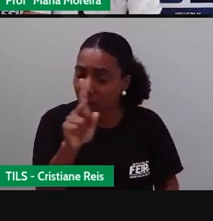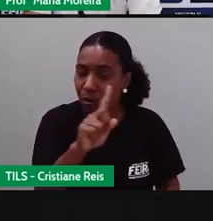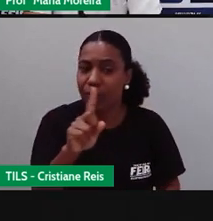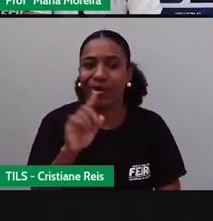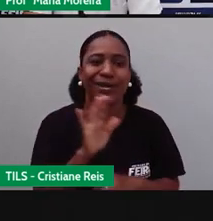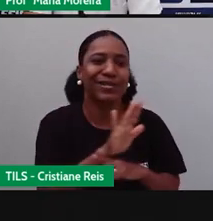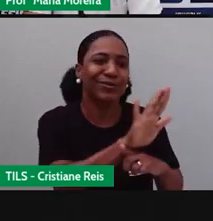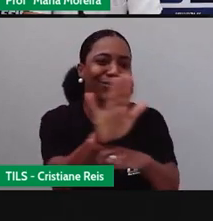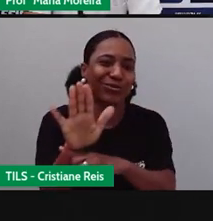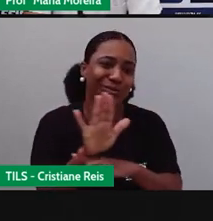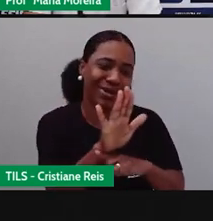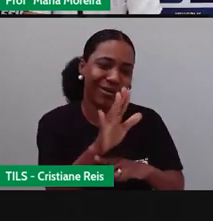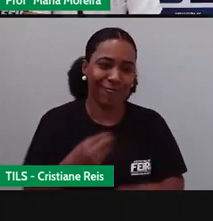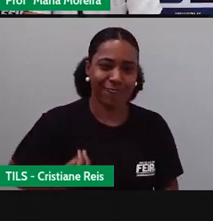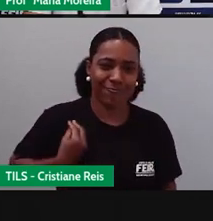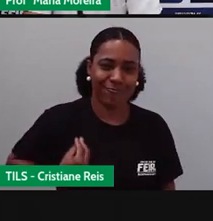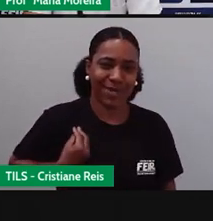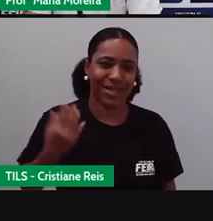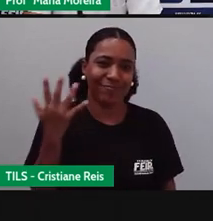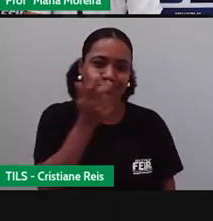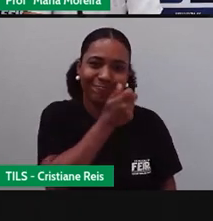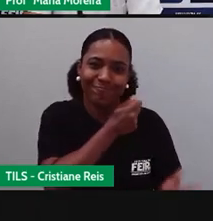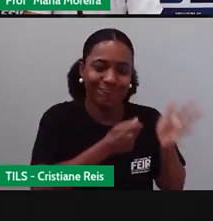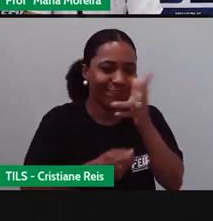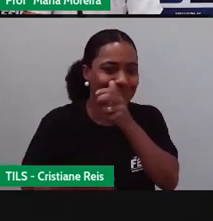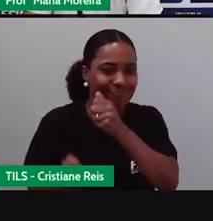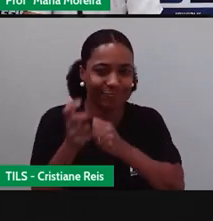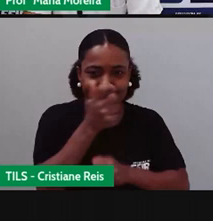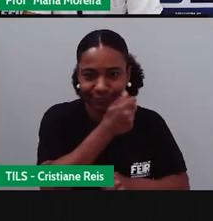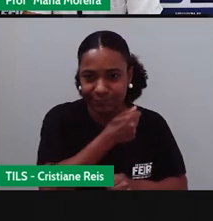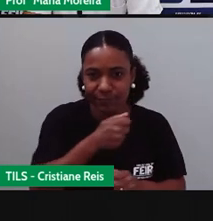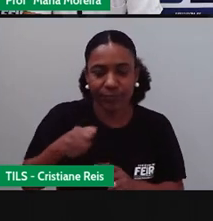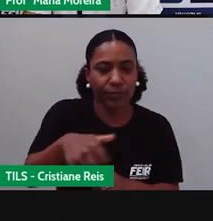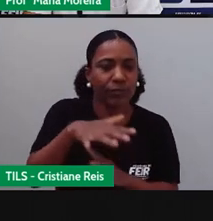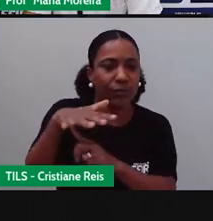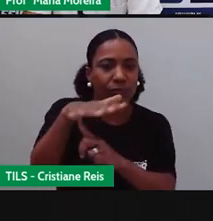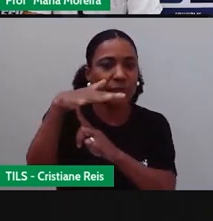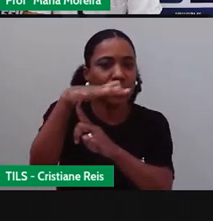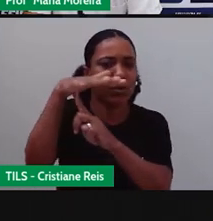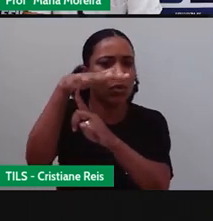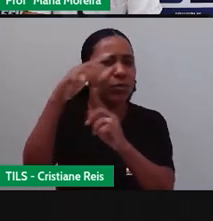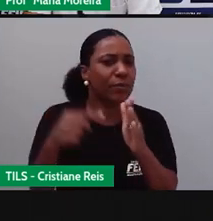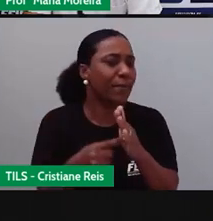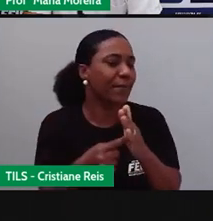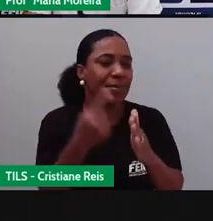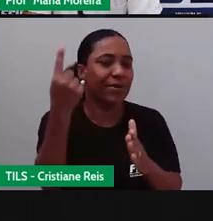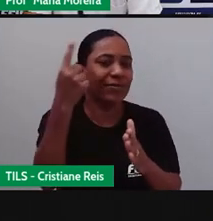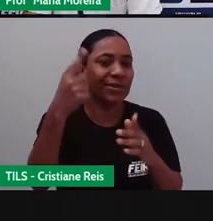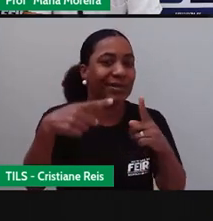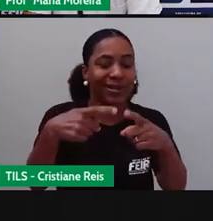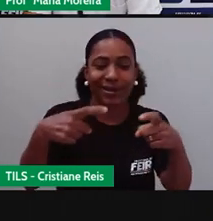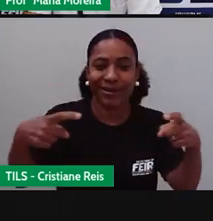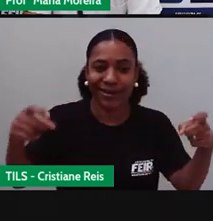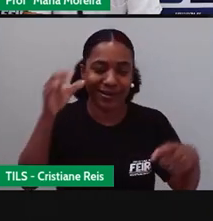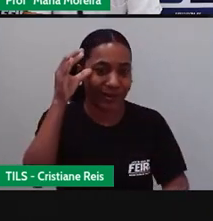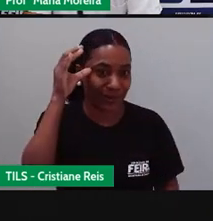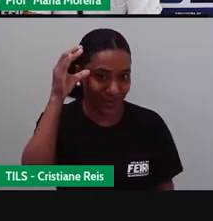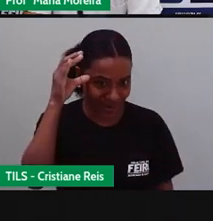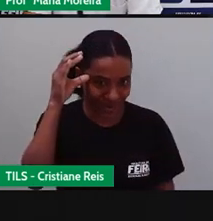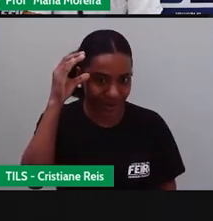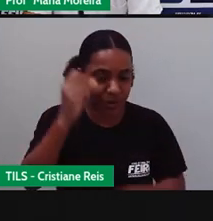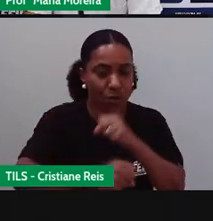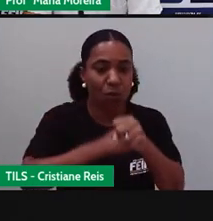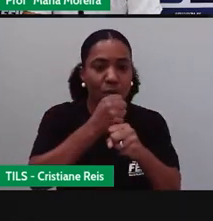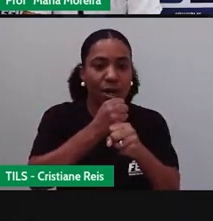E os helicópteros, né, serviram de ambulância pela primeira vez, né, durante a Guerra da Coreia, em